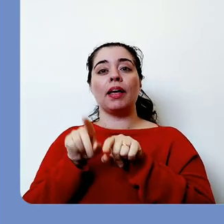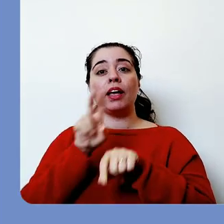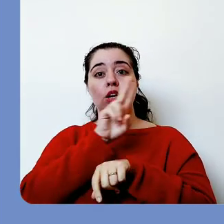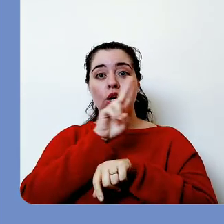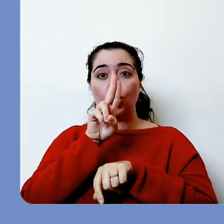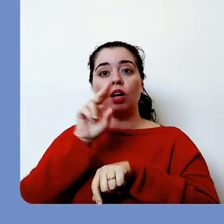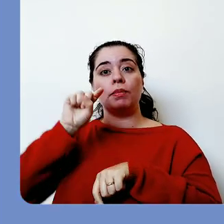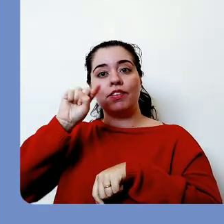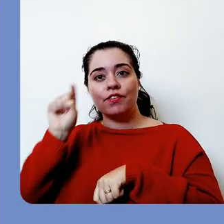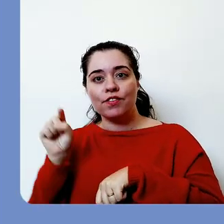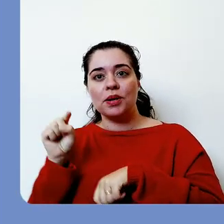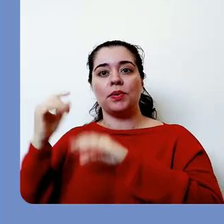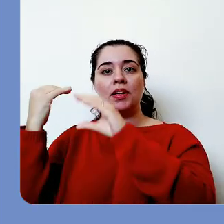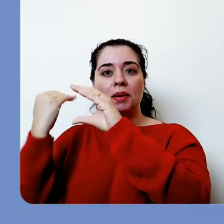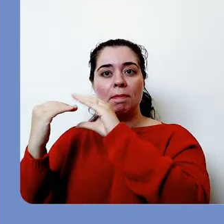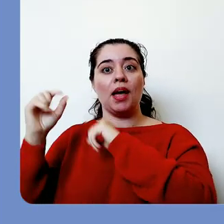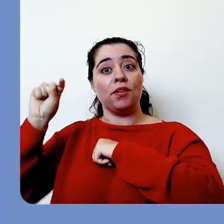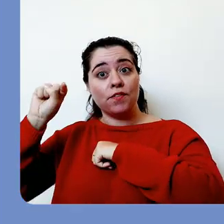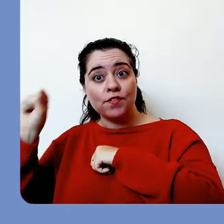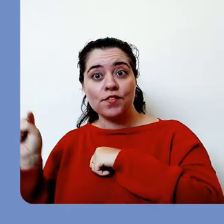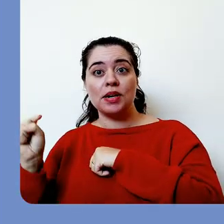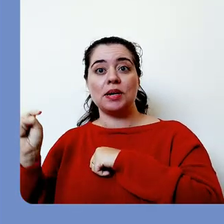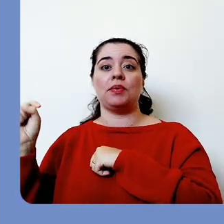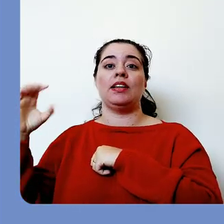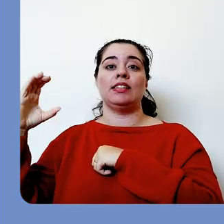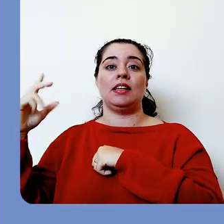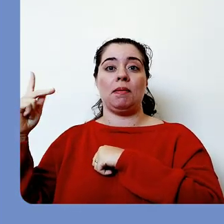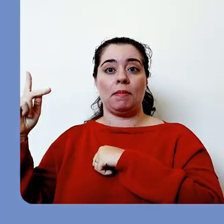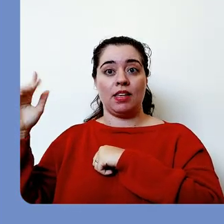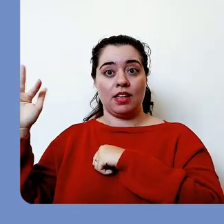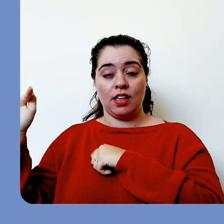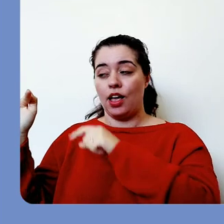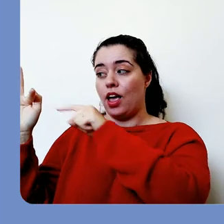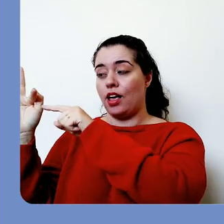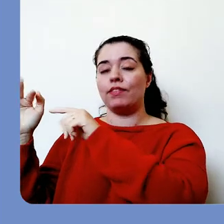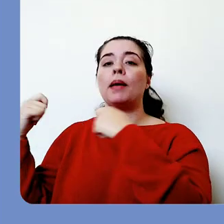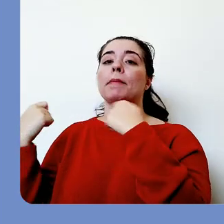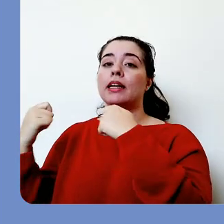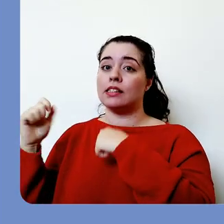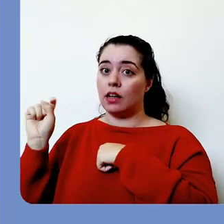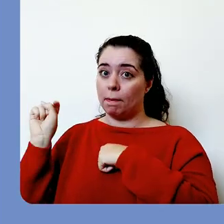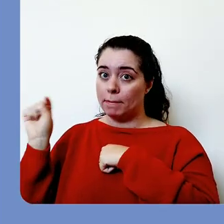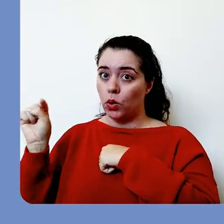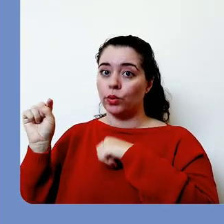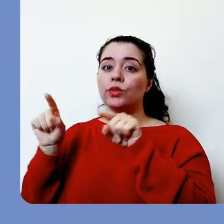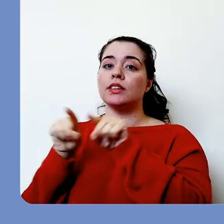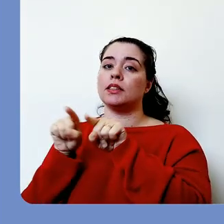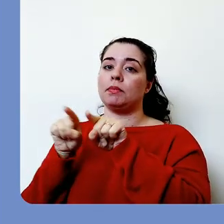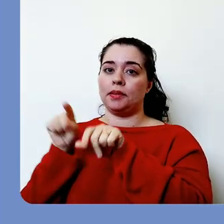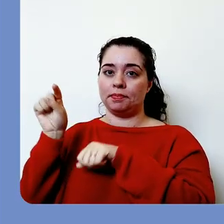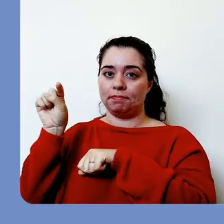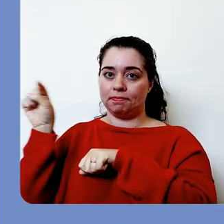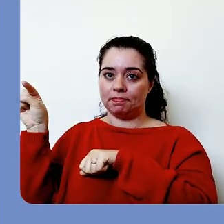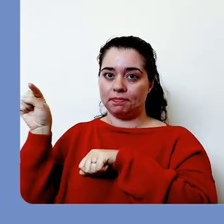vírgula e também o CPF precisa estar separado por ponto e travessão.